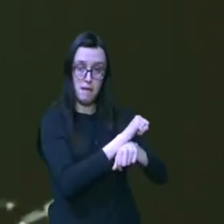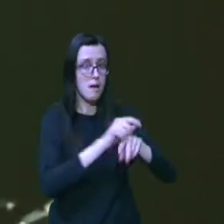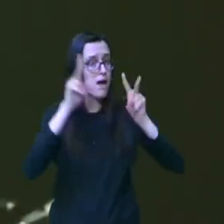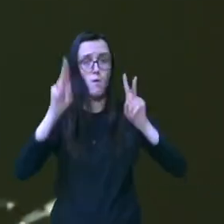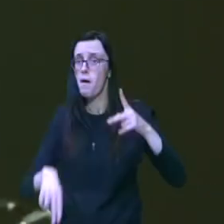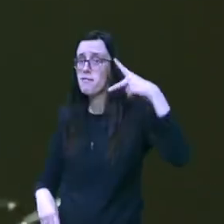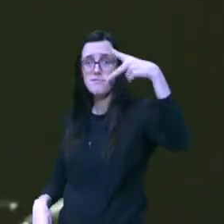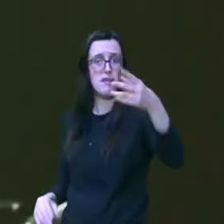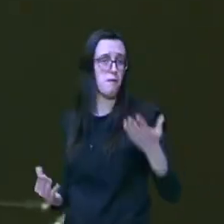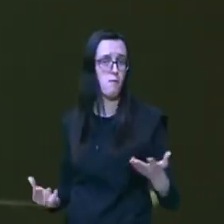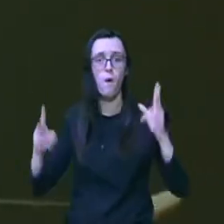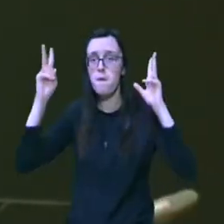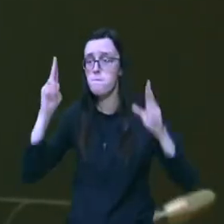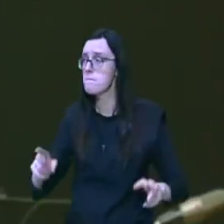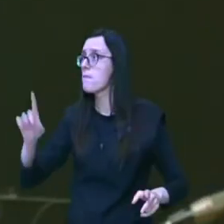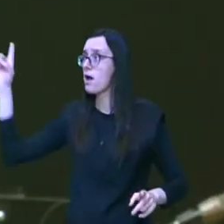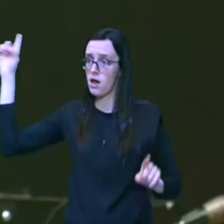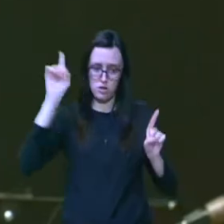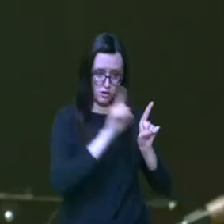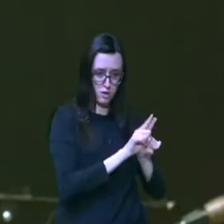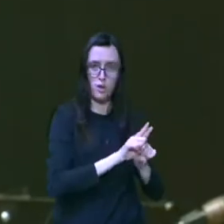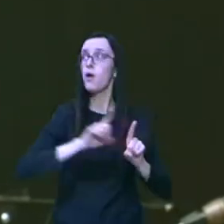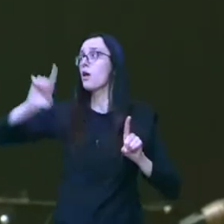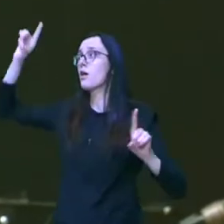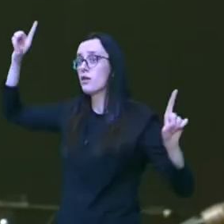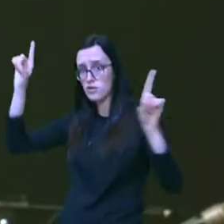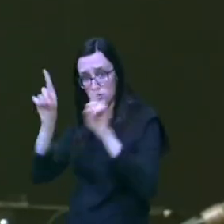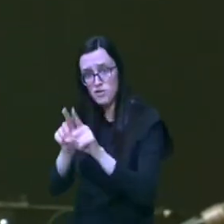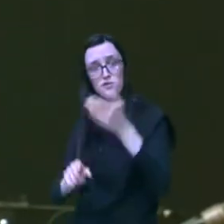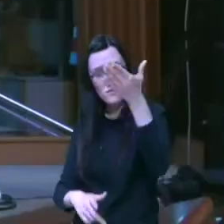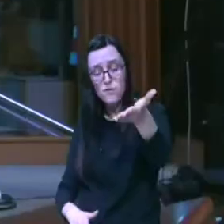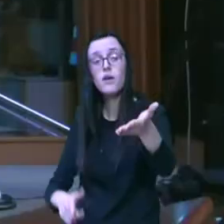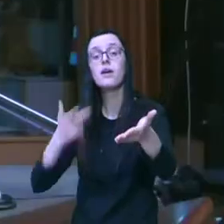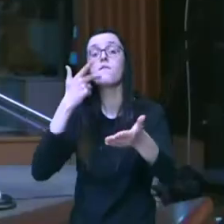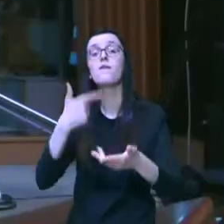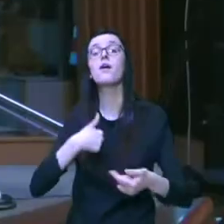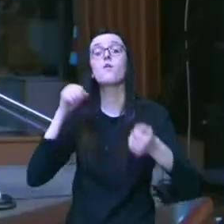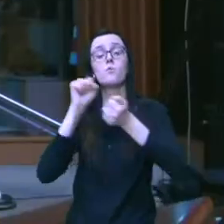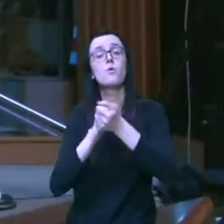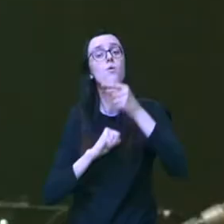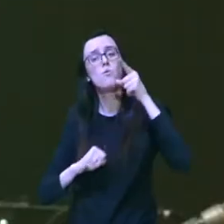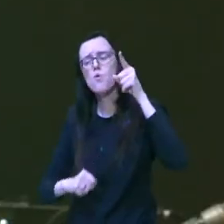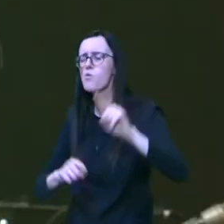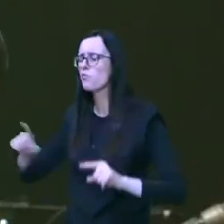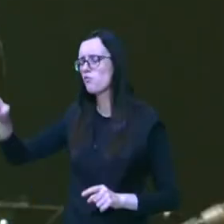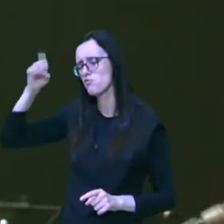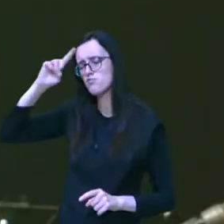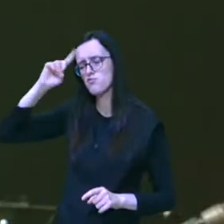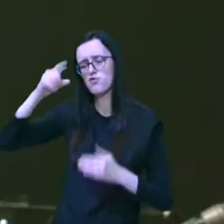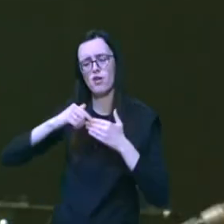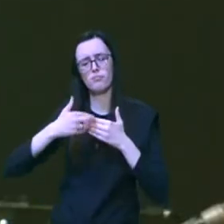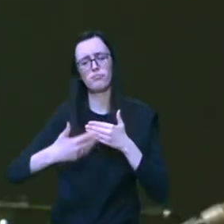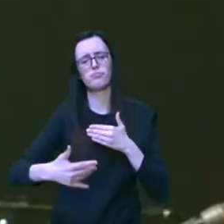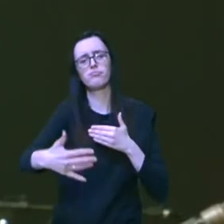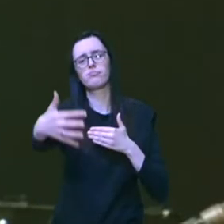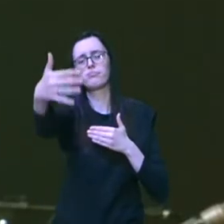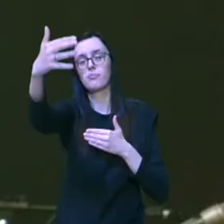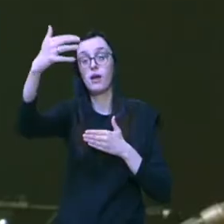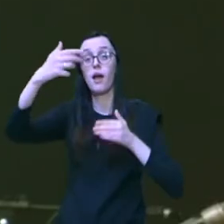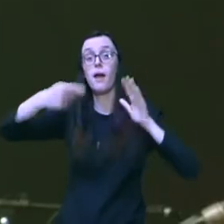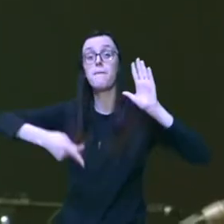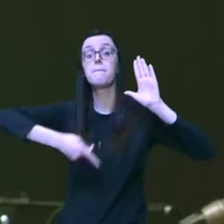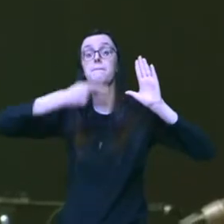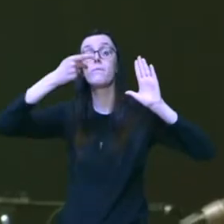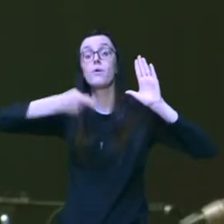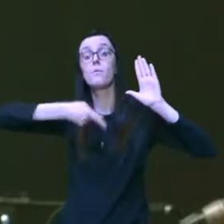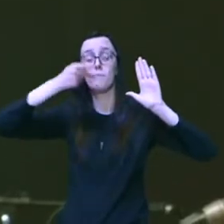está com você o mesmo Deus de Abraão é o Deus que fala assim eis que eu estou convosco todos os dias e é promessa